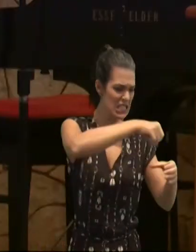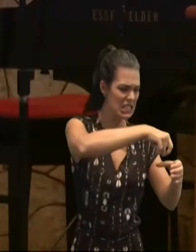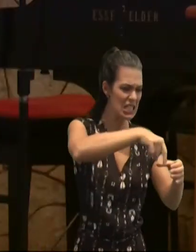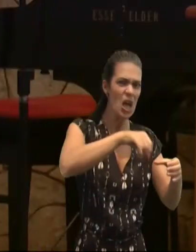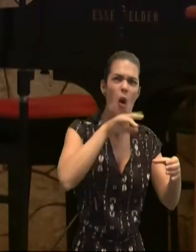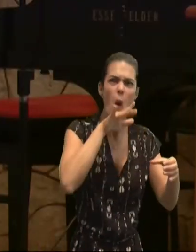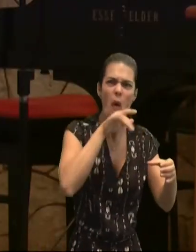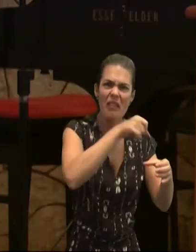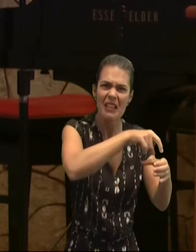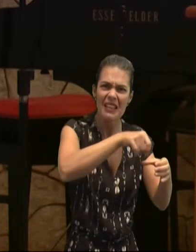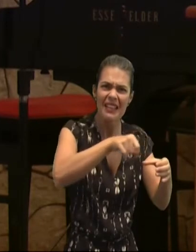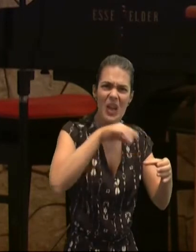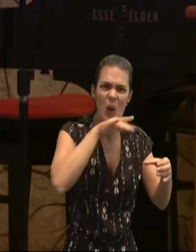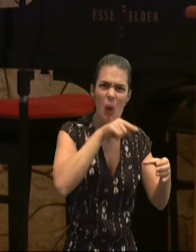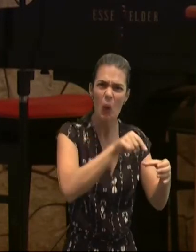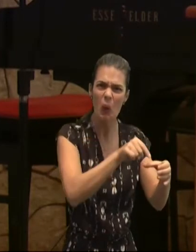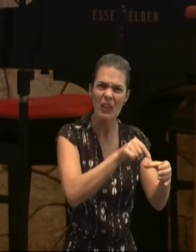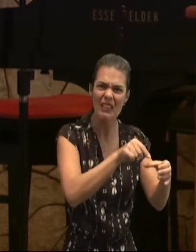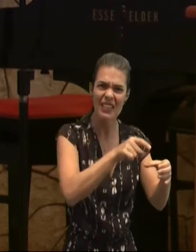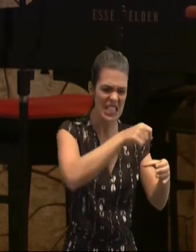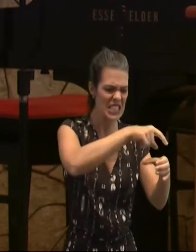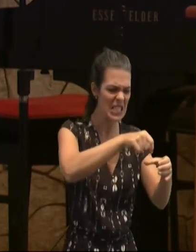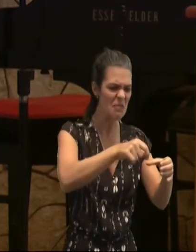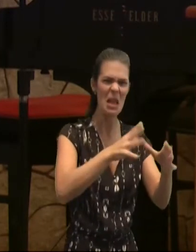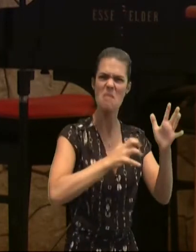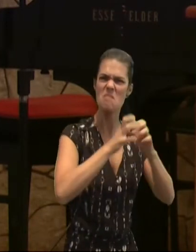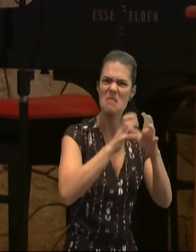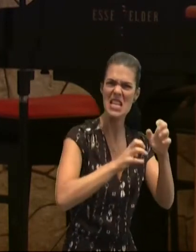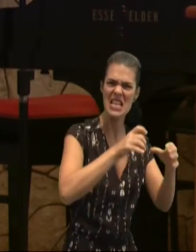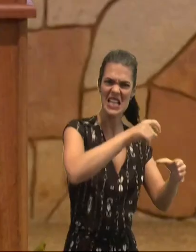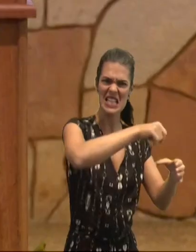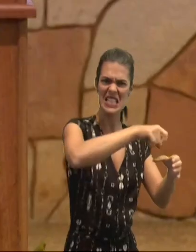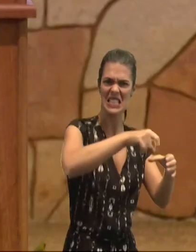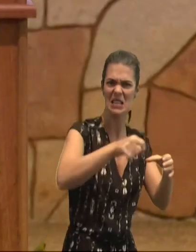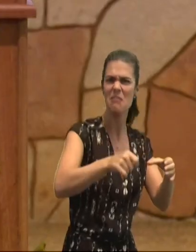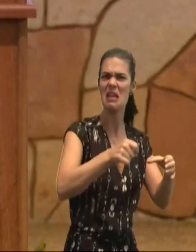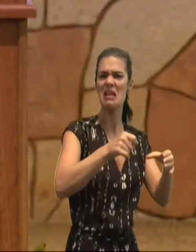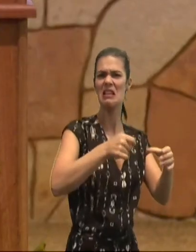estavam fazendo, quem semeia confusão, vai colher confusão,